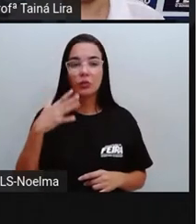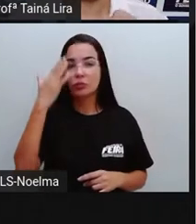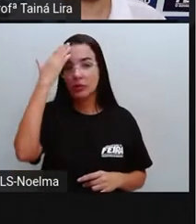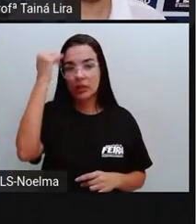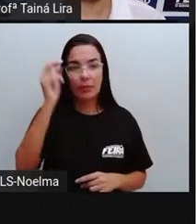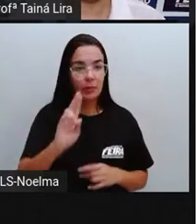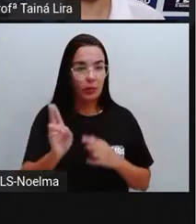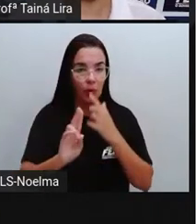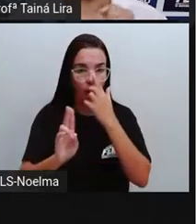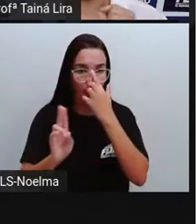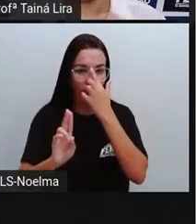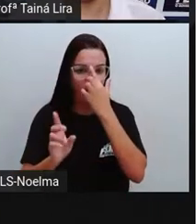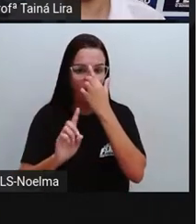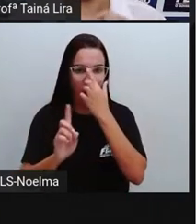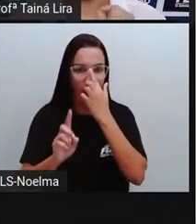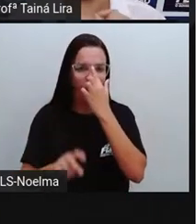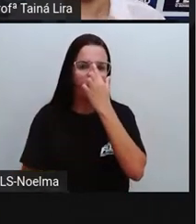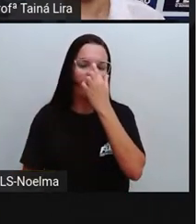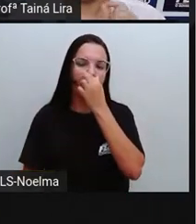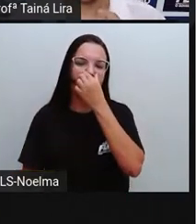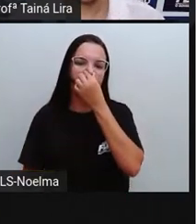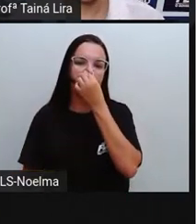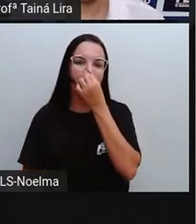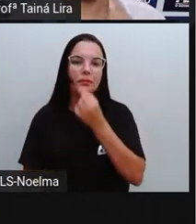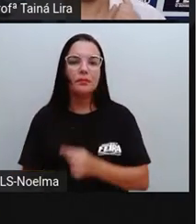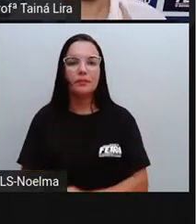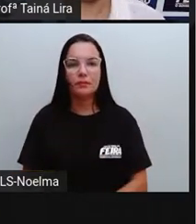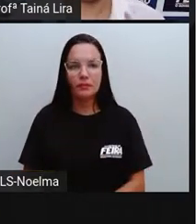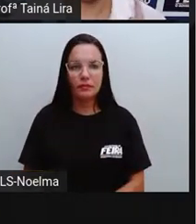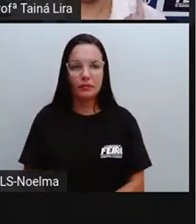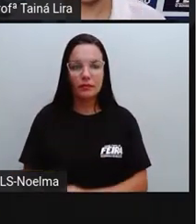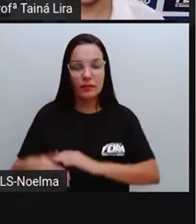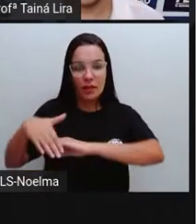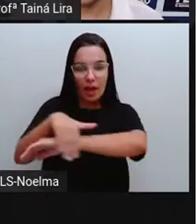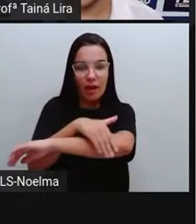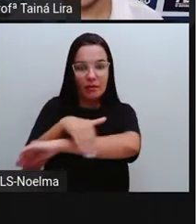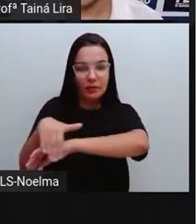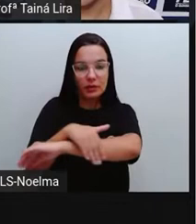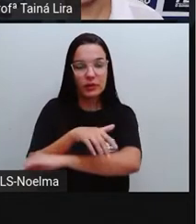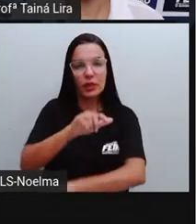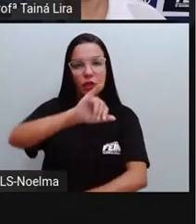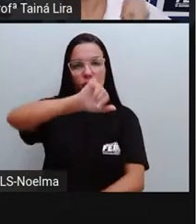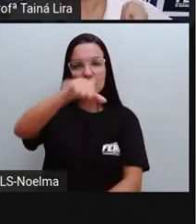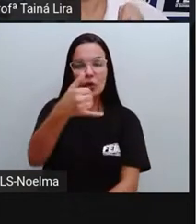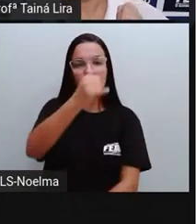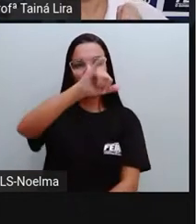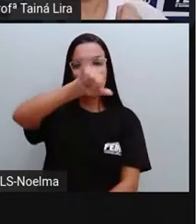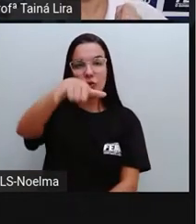onde está a Câmara Municipal, se eu não me engano, é a Avenida JJ Seabra,